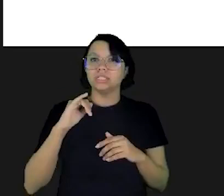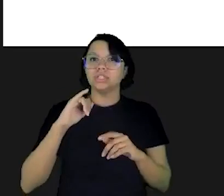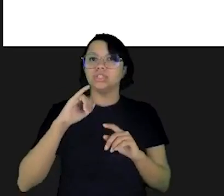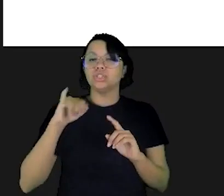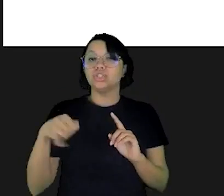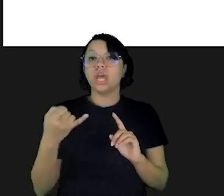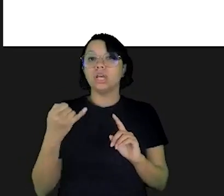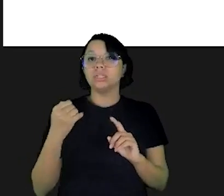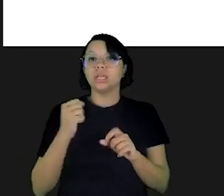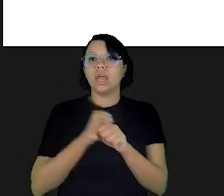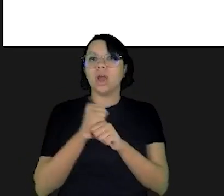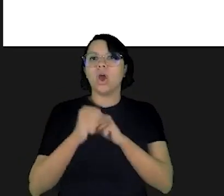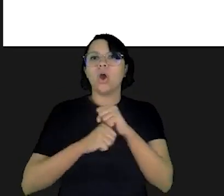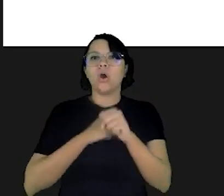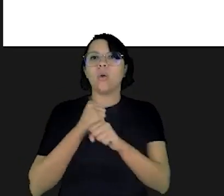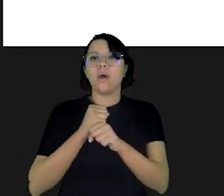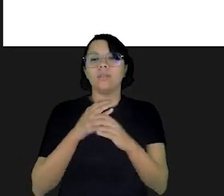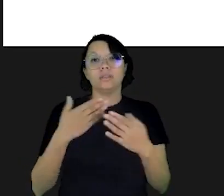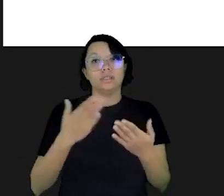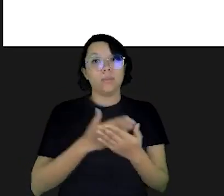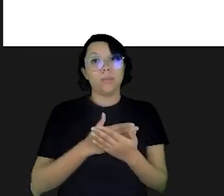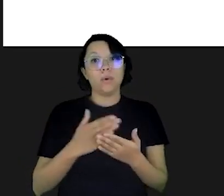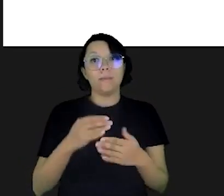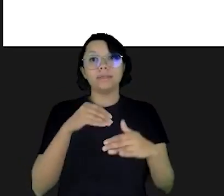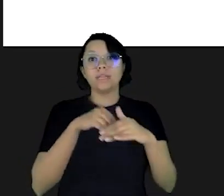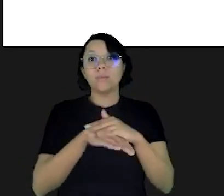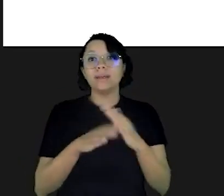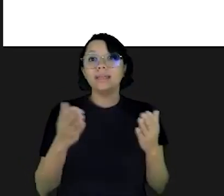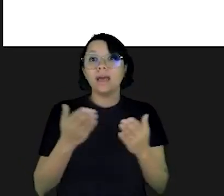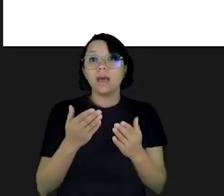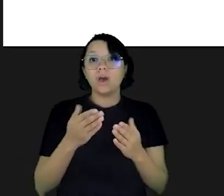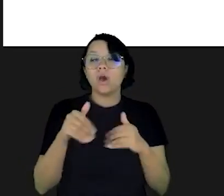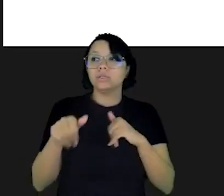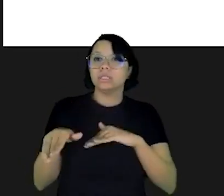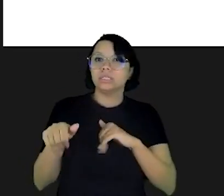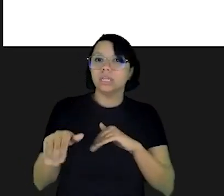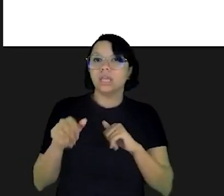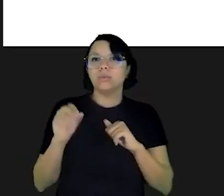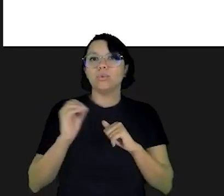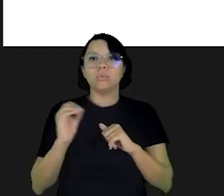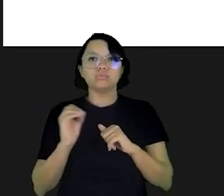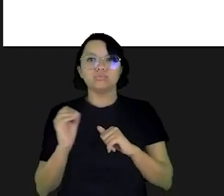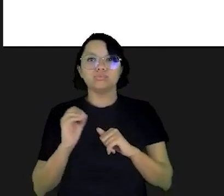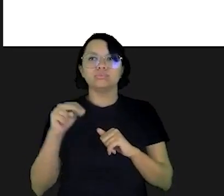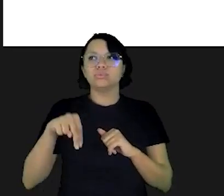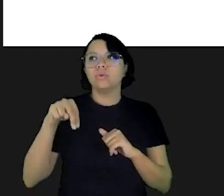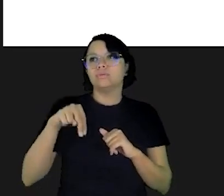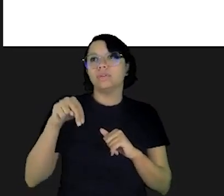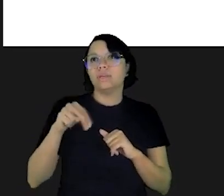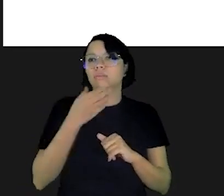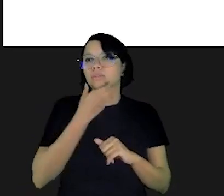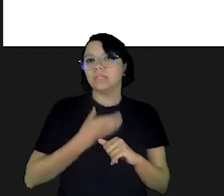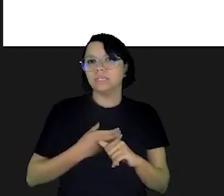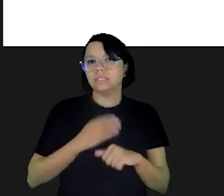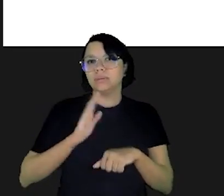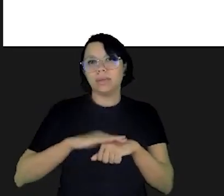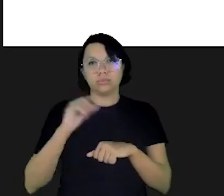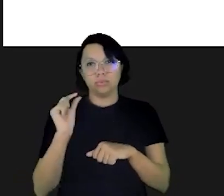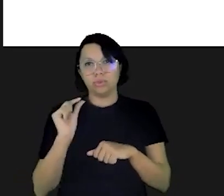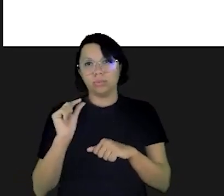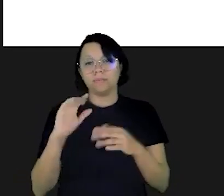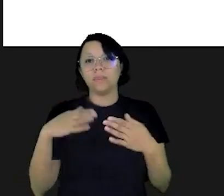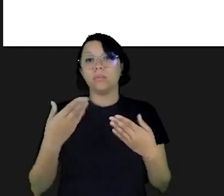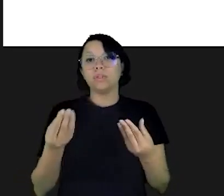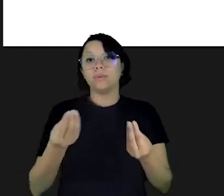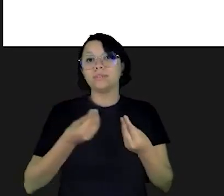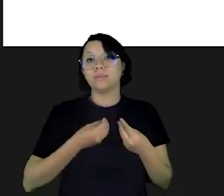vai vencer em janeiro do ano que vem ok eu começo a poupar agora setembro eu vou poupar um pouquinho outubro um